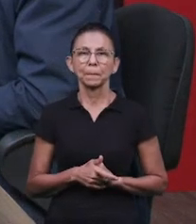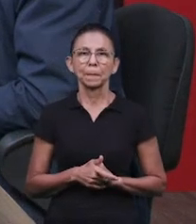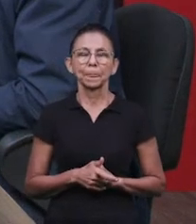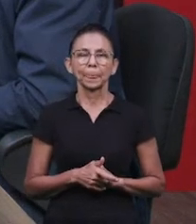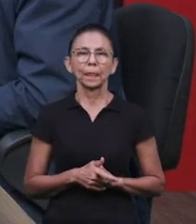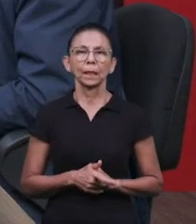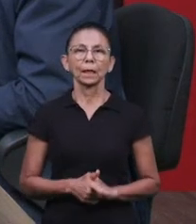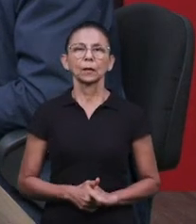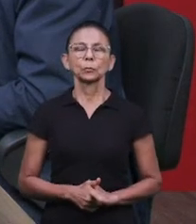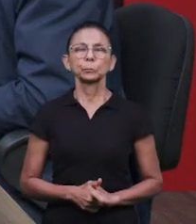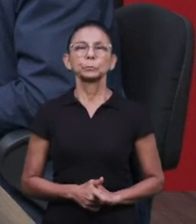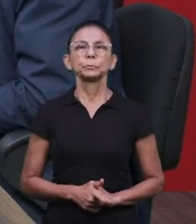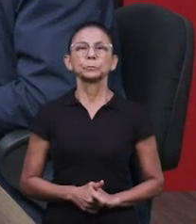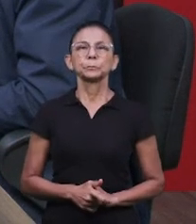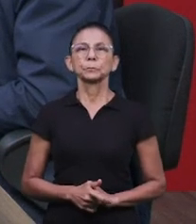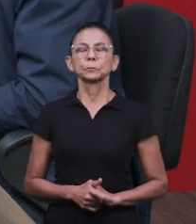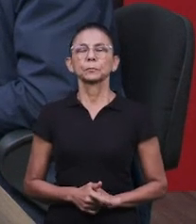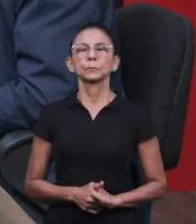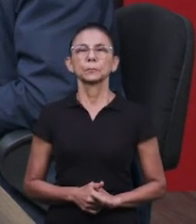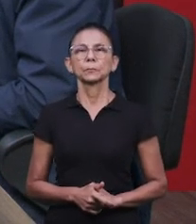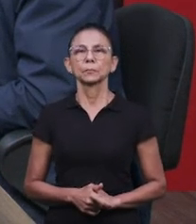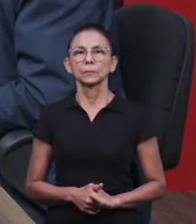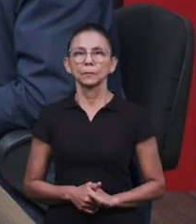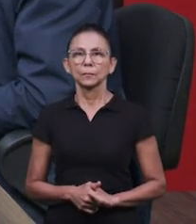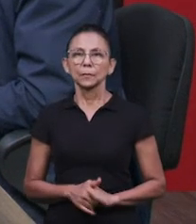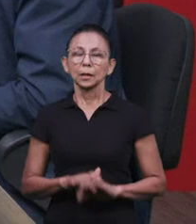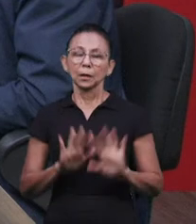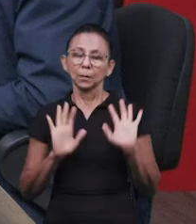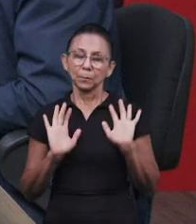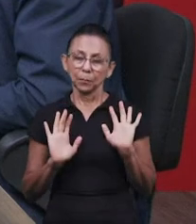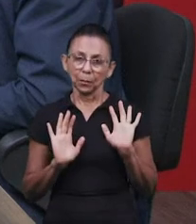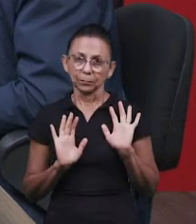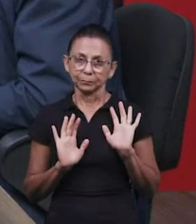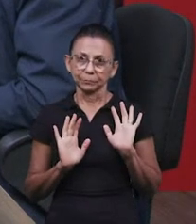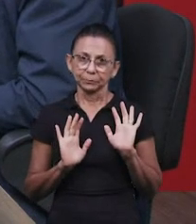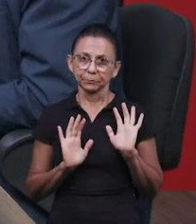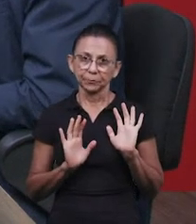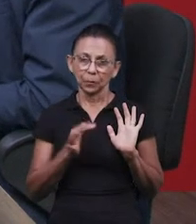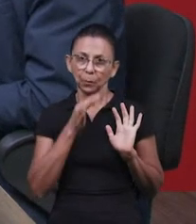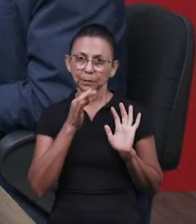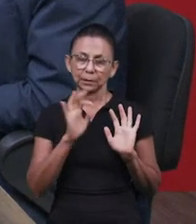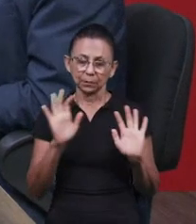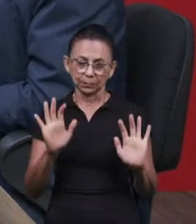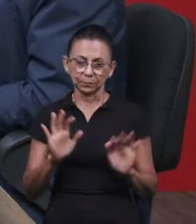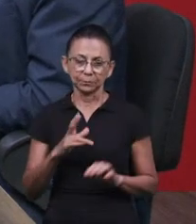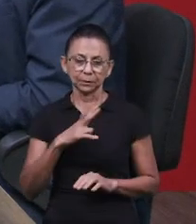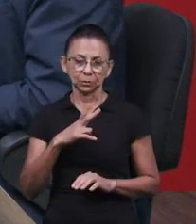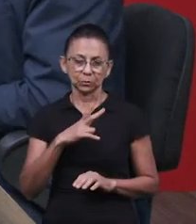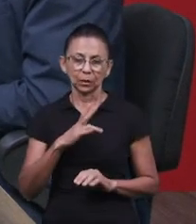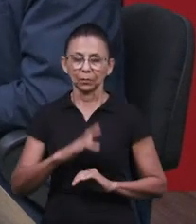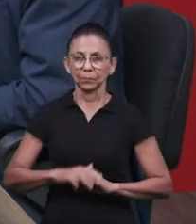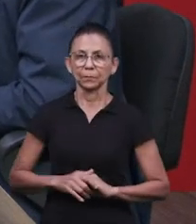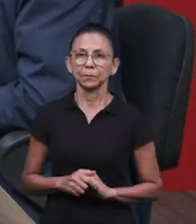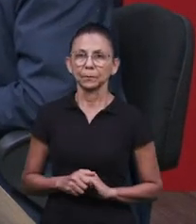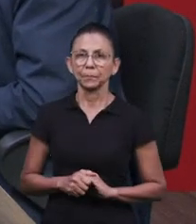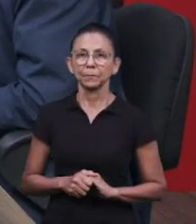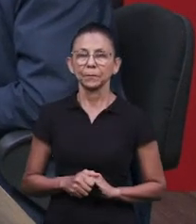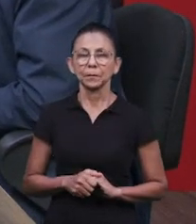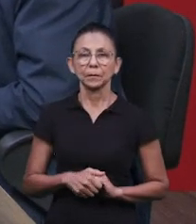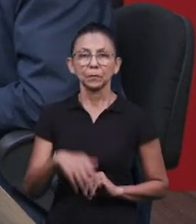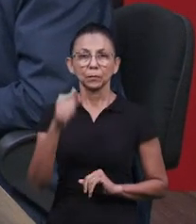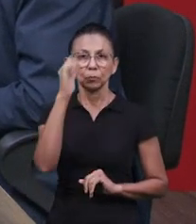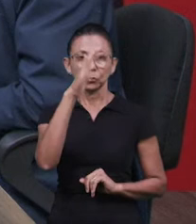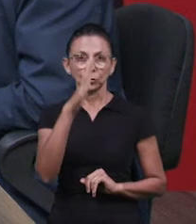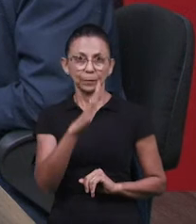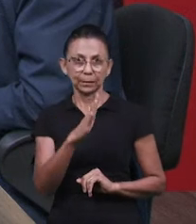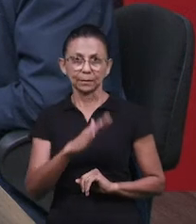Essa abordagem que as crianças fazem, a primeira coisa para mim, que não tem o menor sentido, mas é uma mera opinião minha, é que